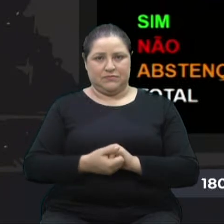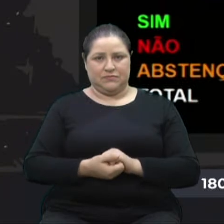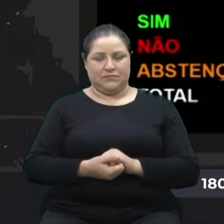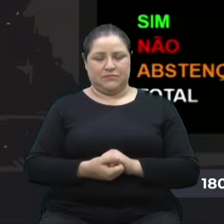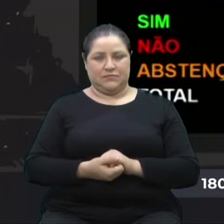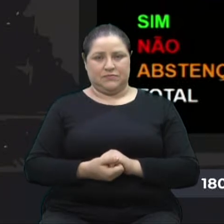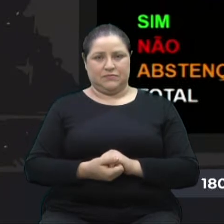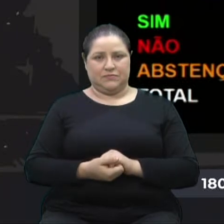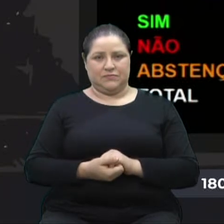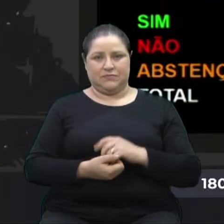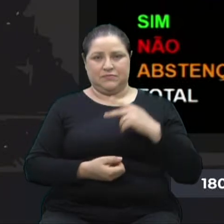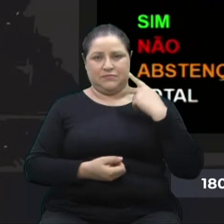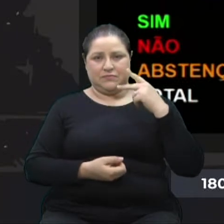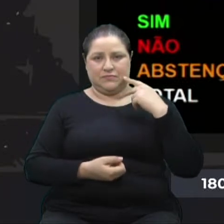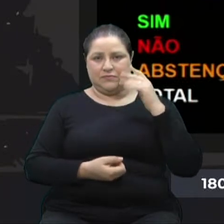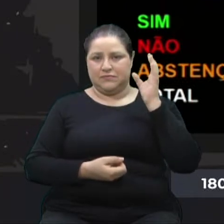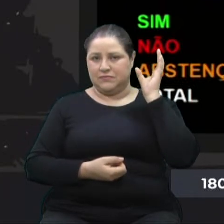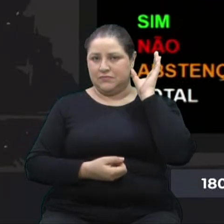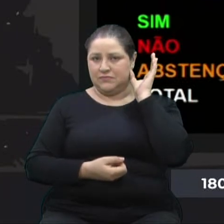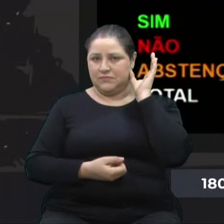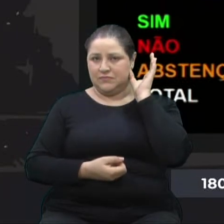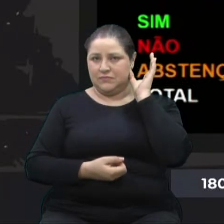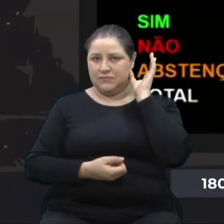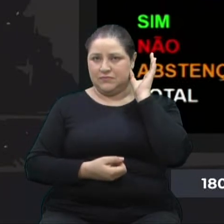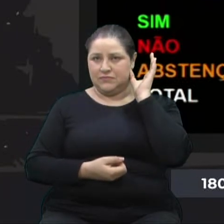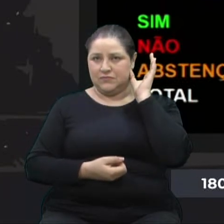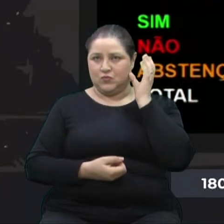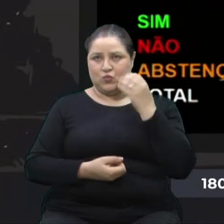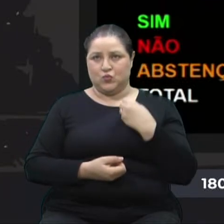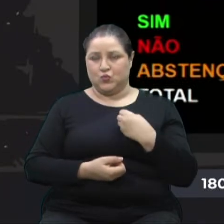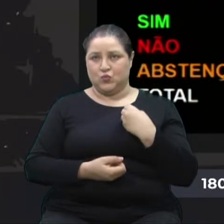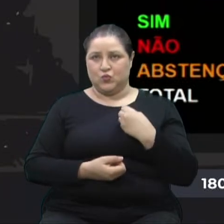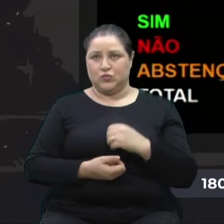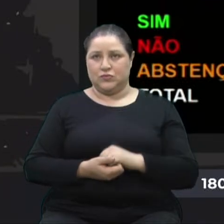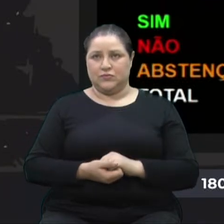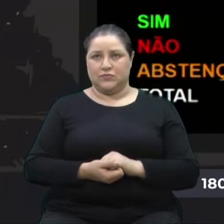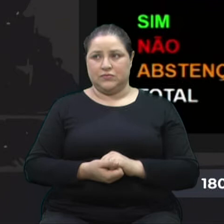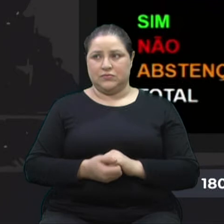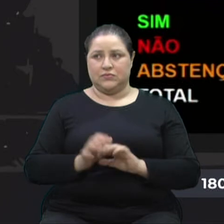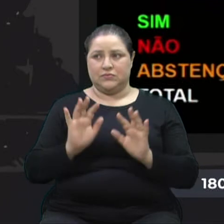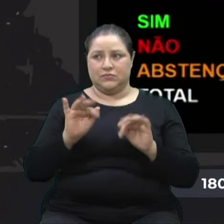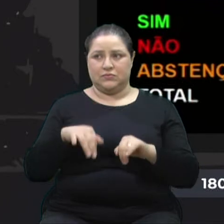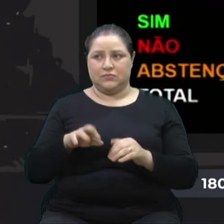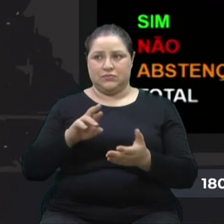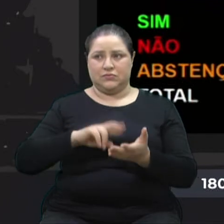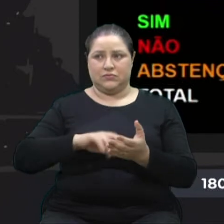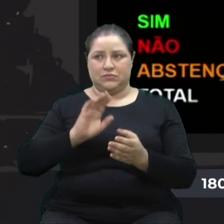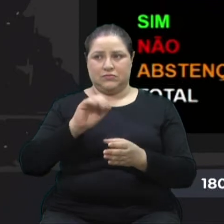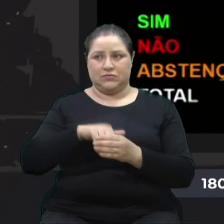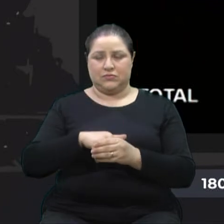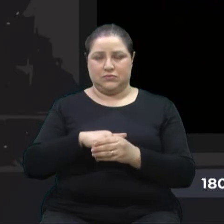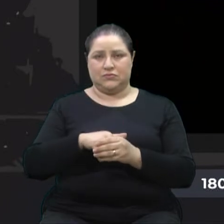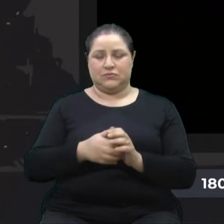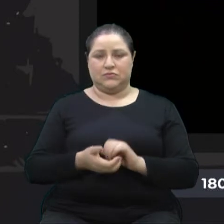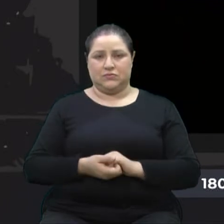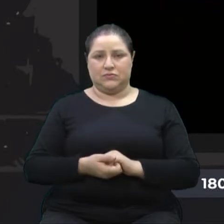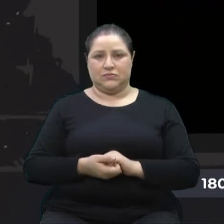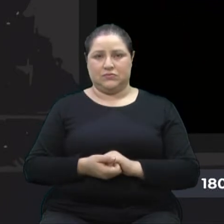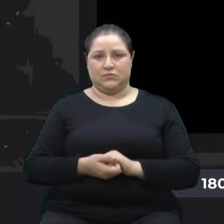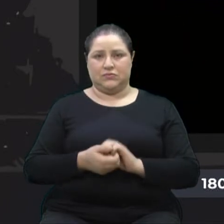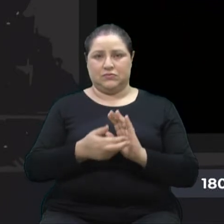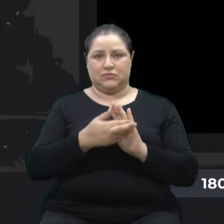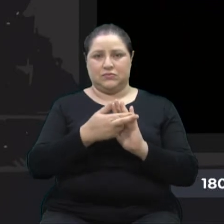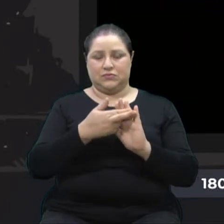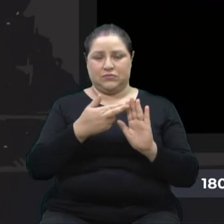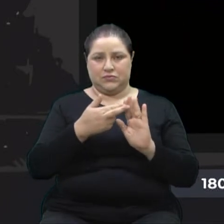Vereador Cadori, não. Encerrado o registro dos votos, encerrada a votação. O requerimento